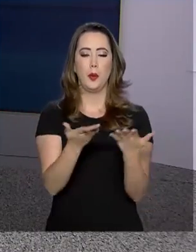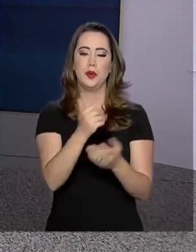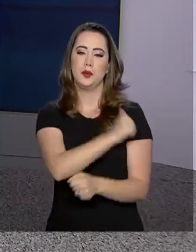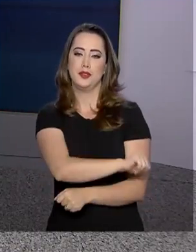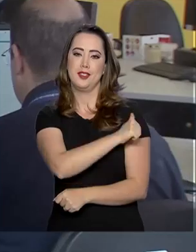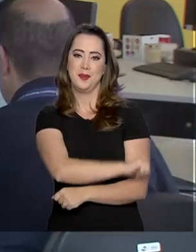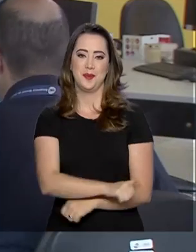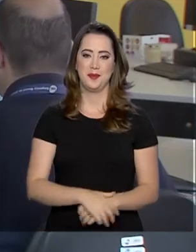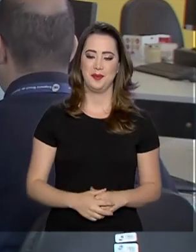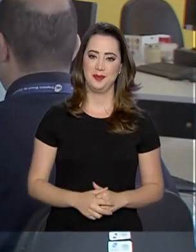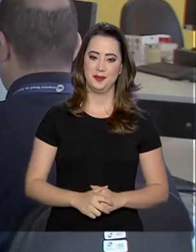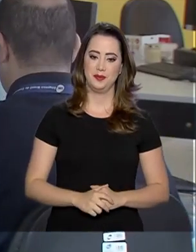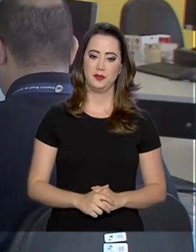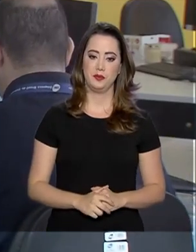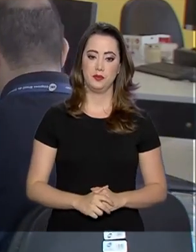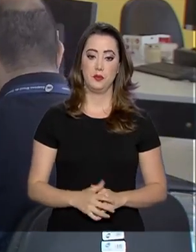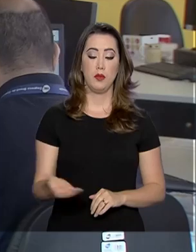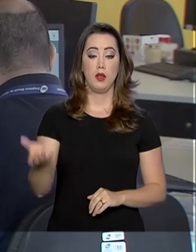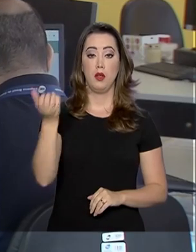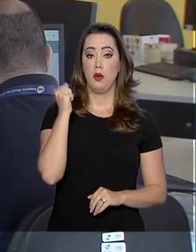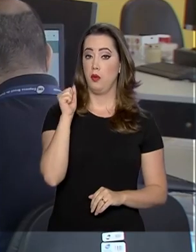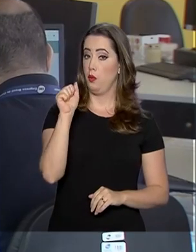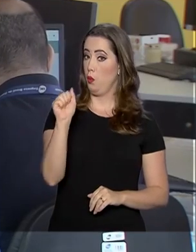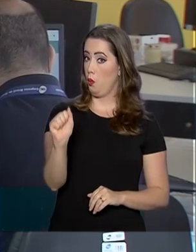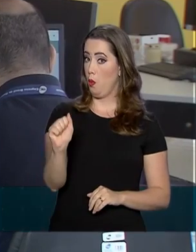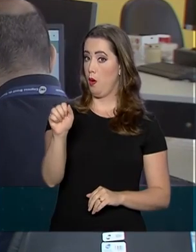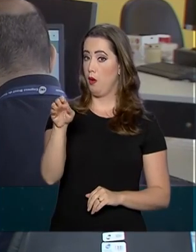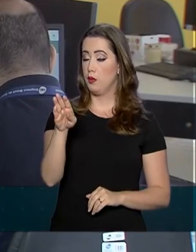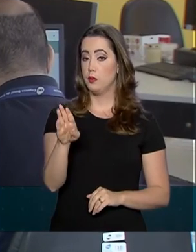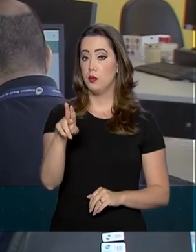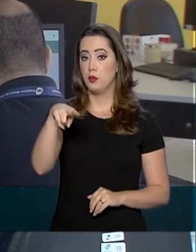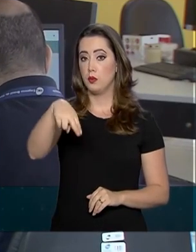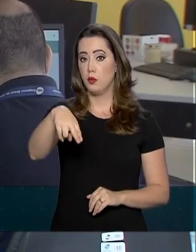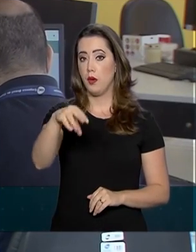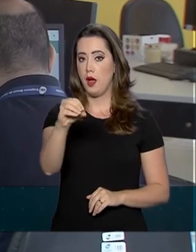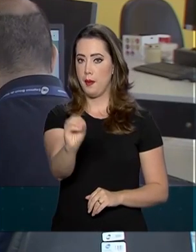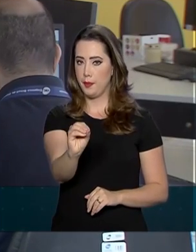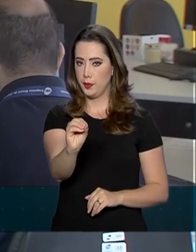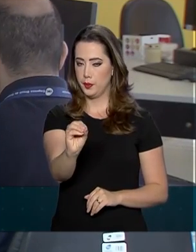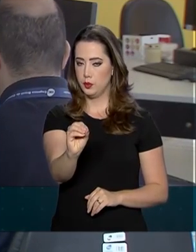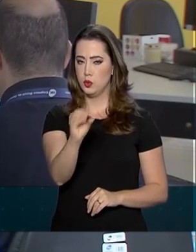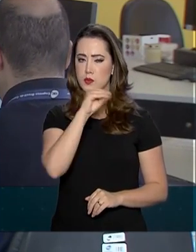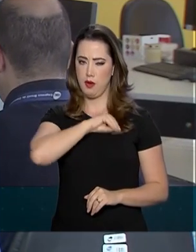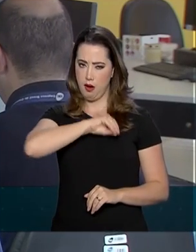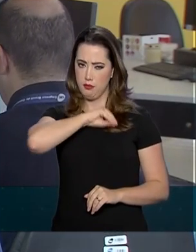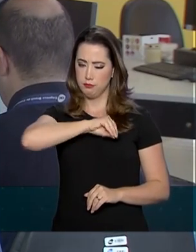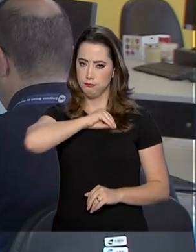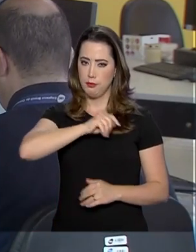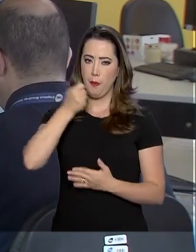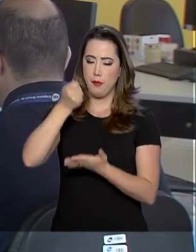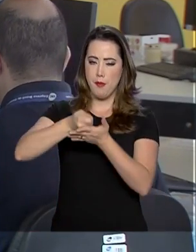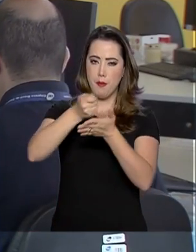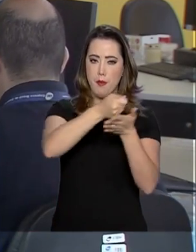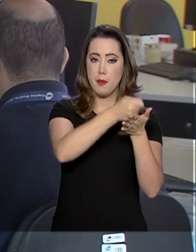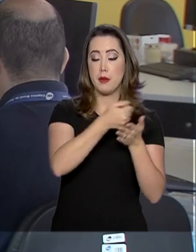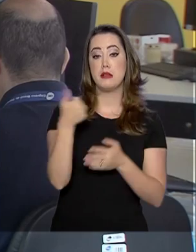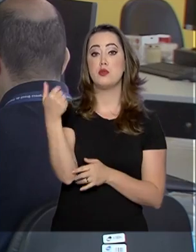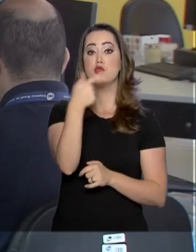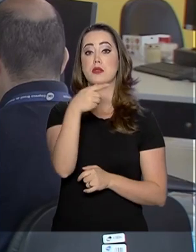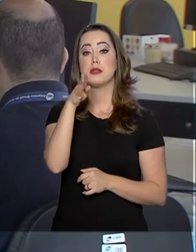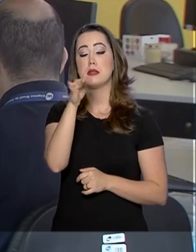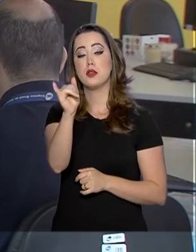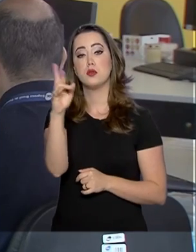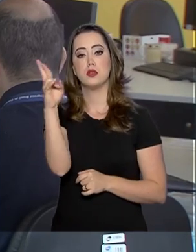Janeiro. O abono salarial do PIS-PASEP injetou R 17,3 bilhões na economia